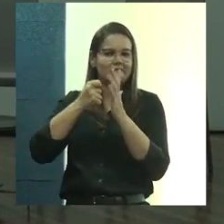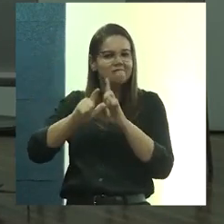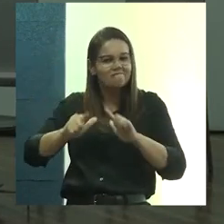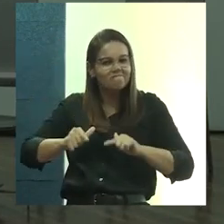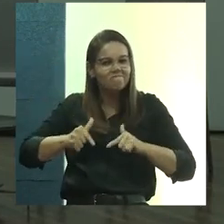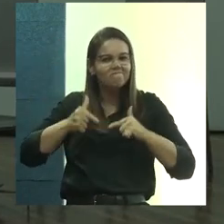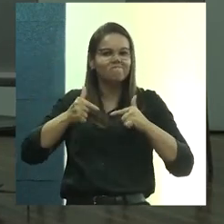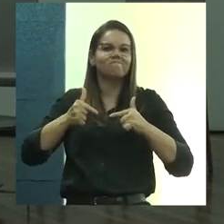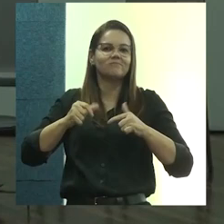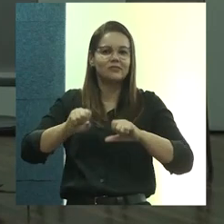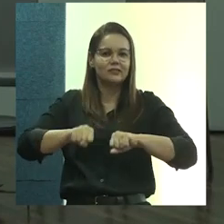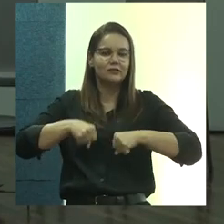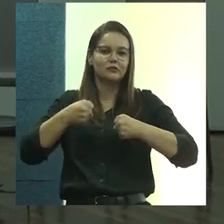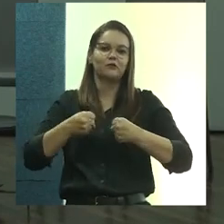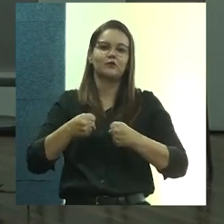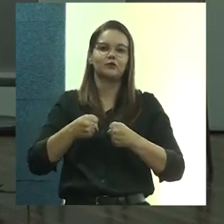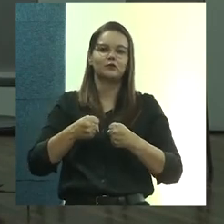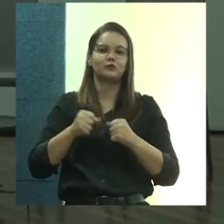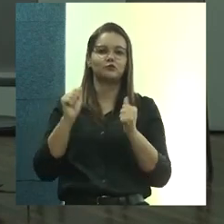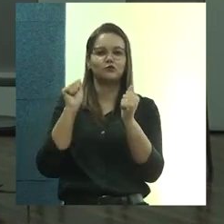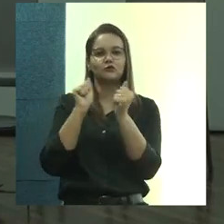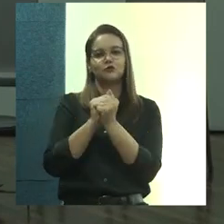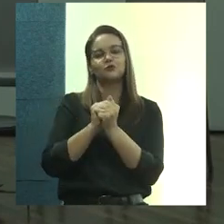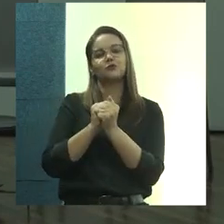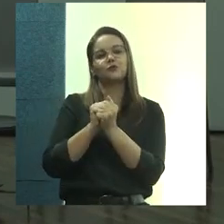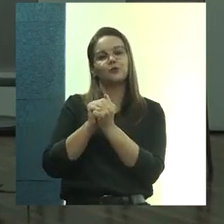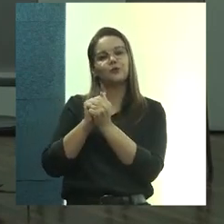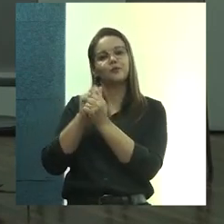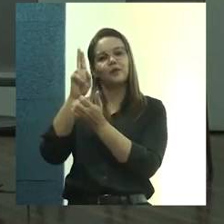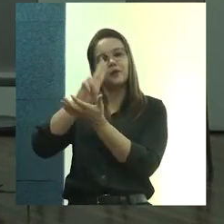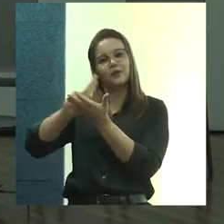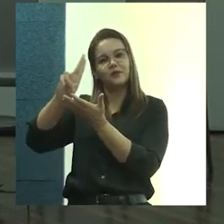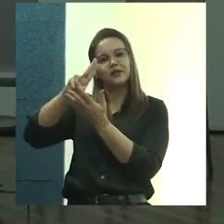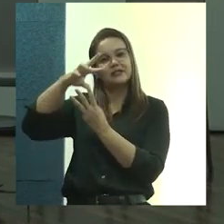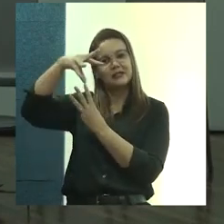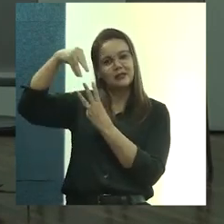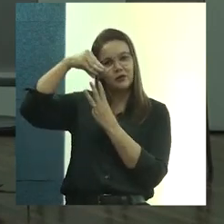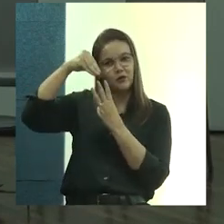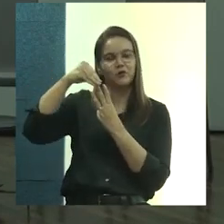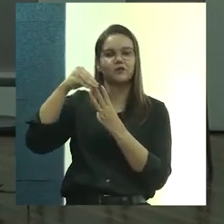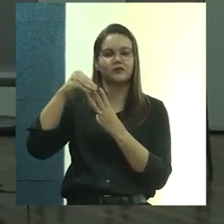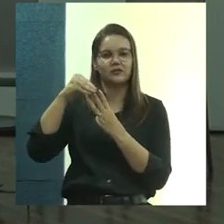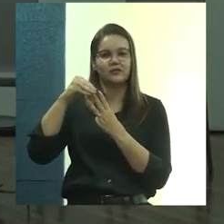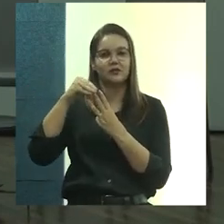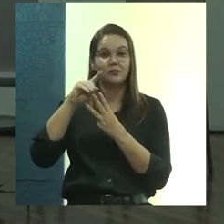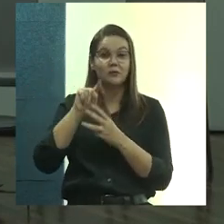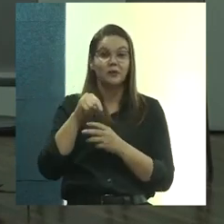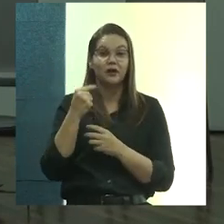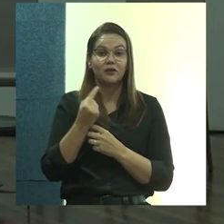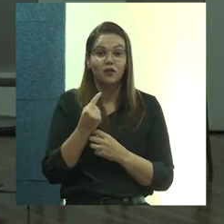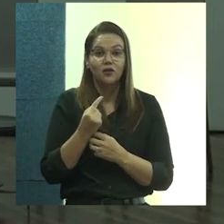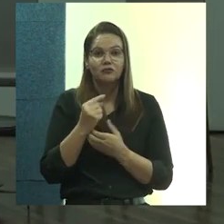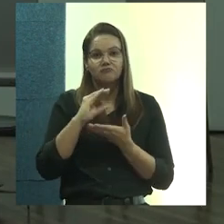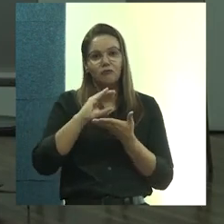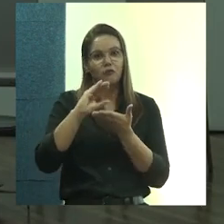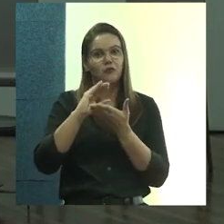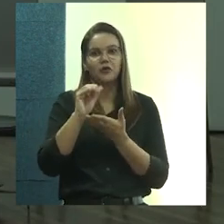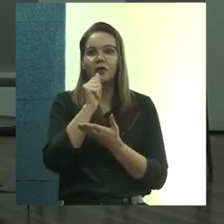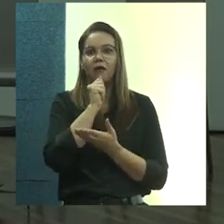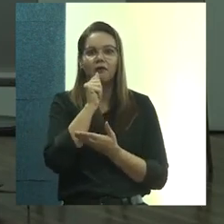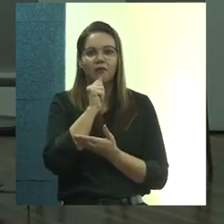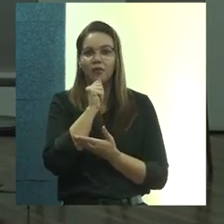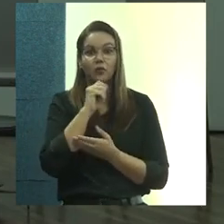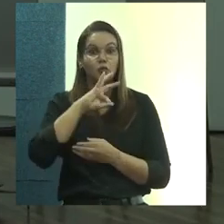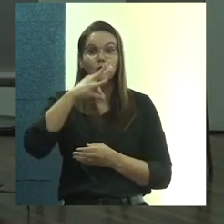muito grande junto à universidade. Eles não estão preparados também para esse tipo de convênio.